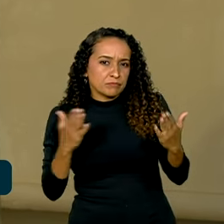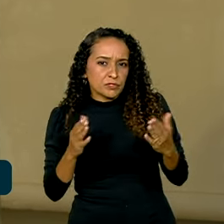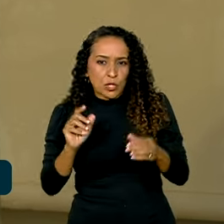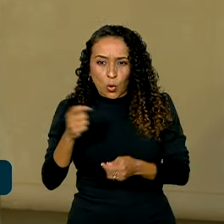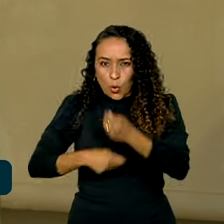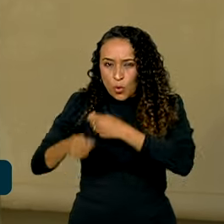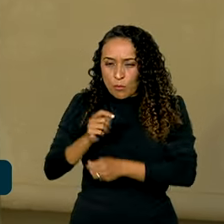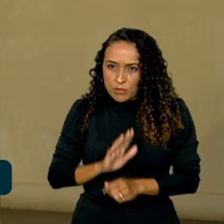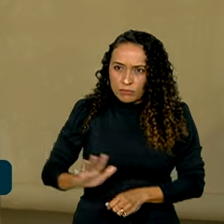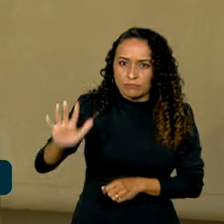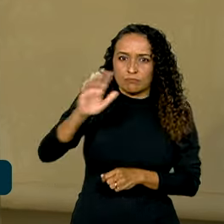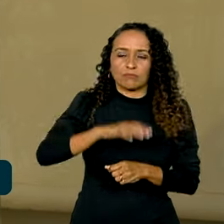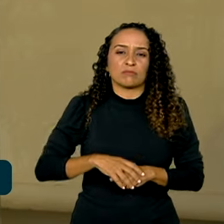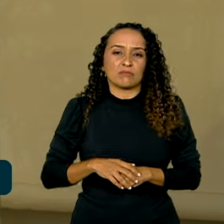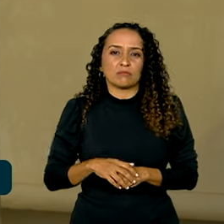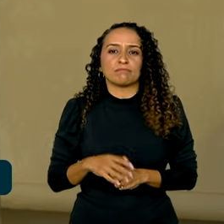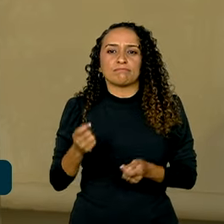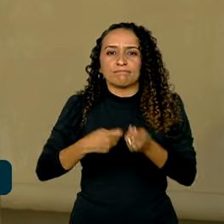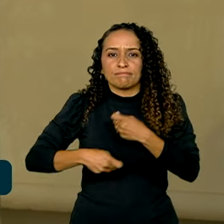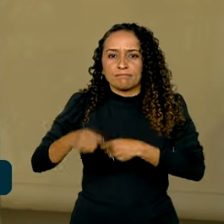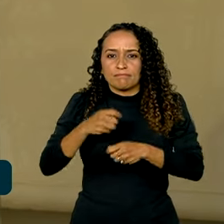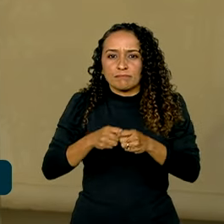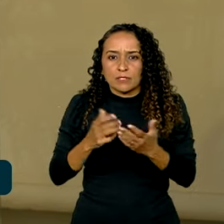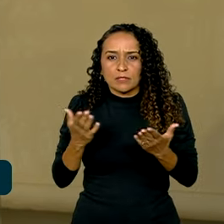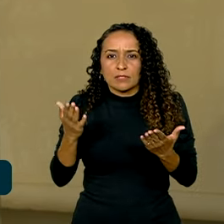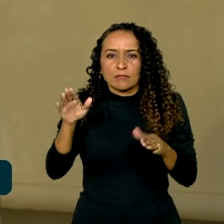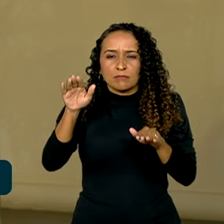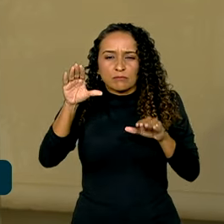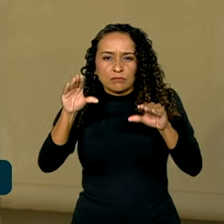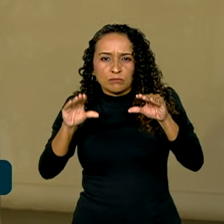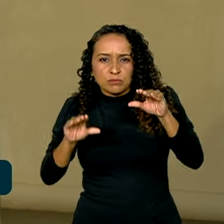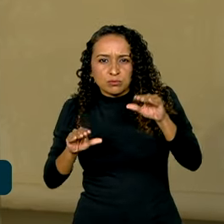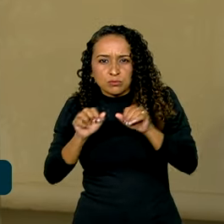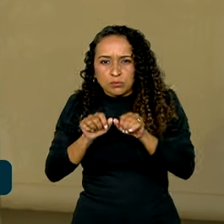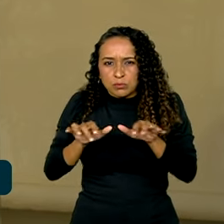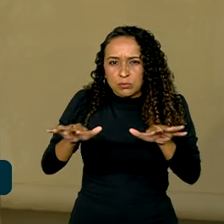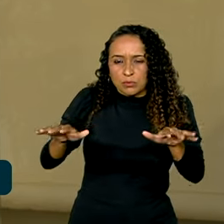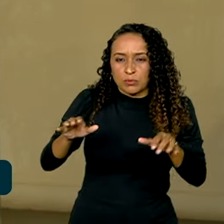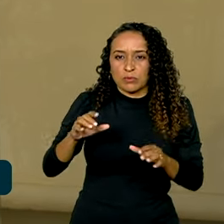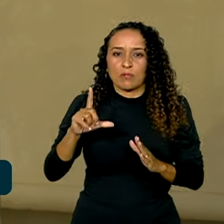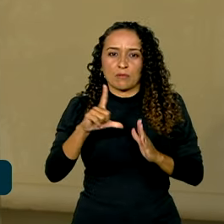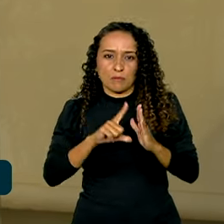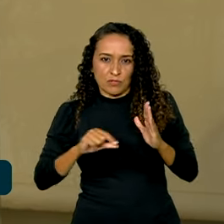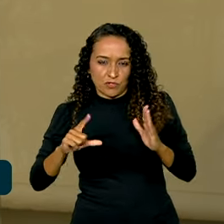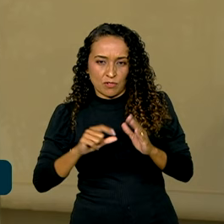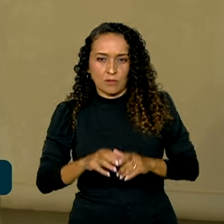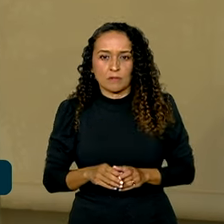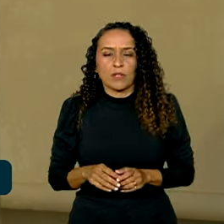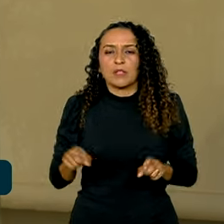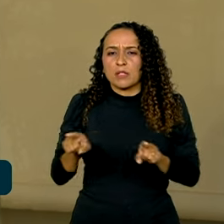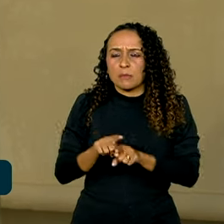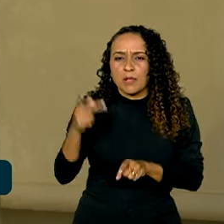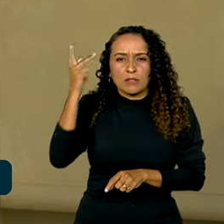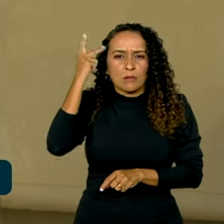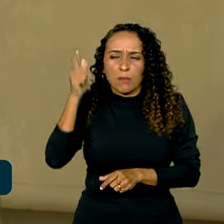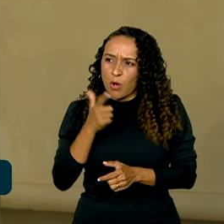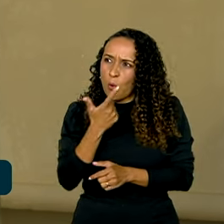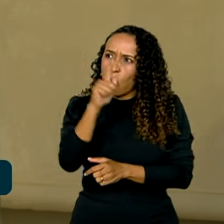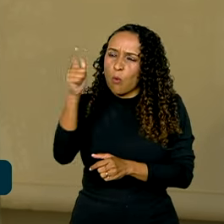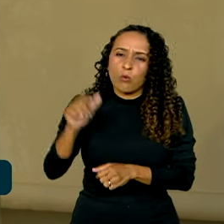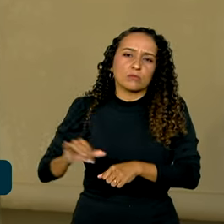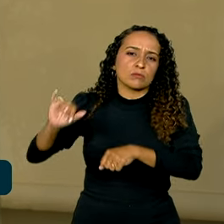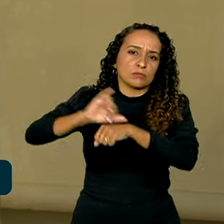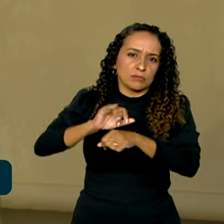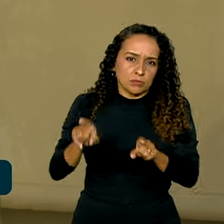um todo. A economia está desconcentrando no Brasil, segundo o IBGE. Então acompanharam São Paulo, outras capitais nessa queda de